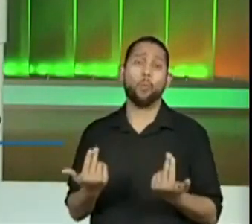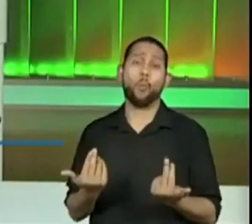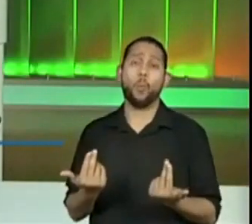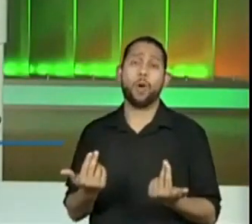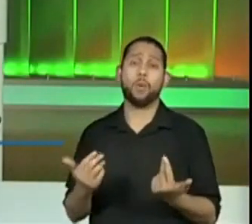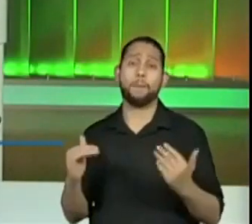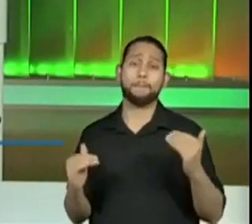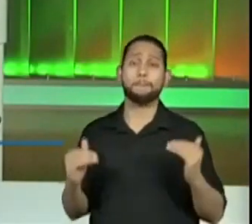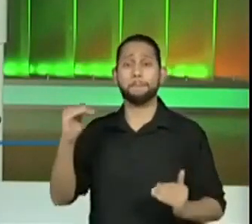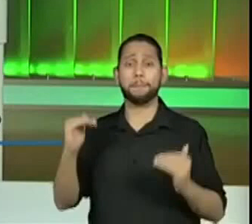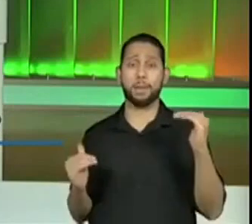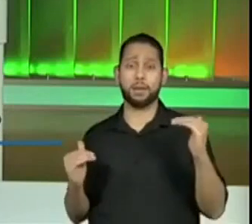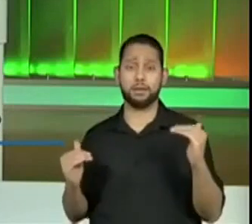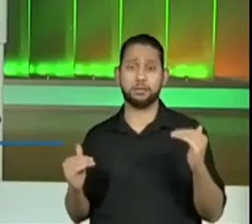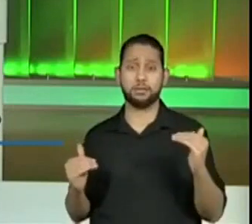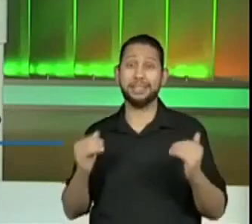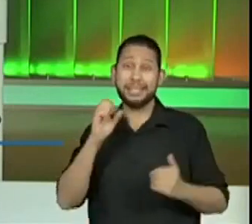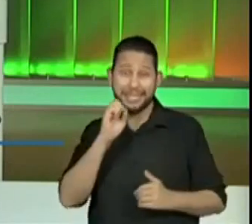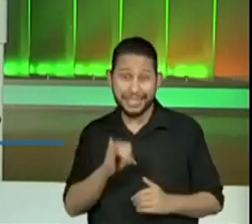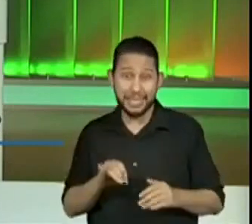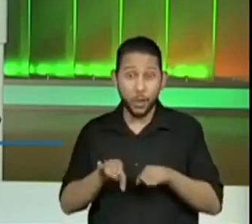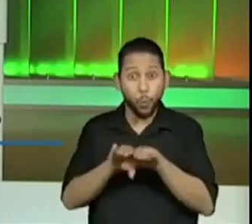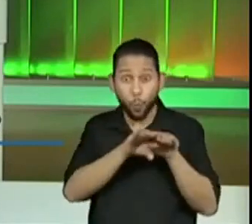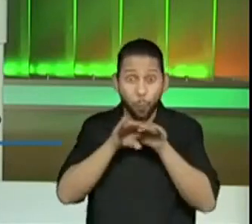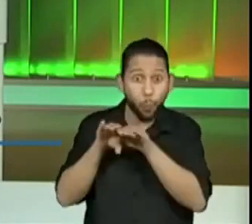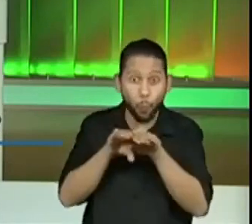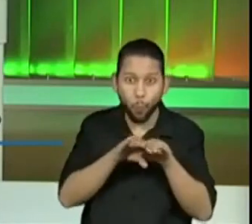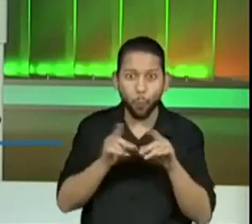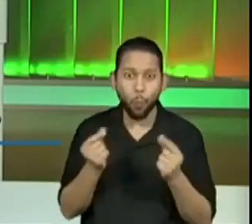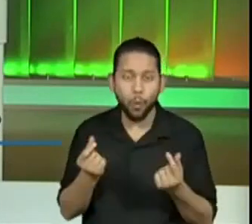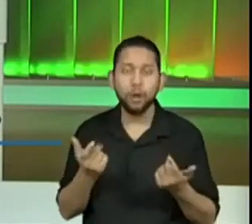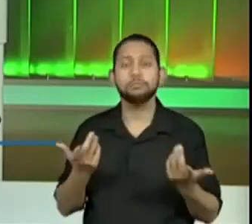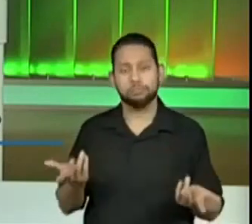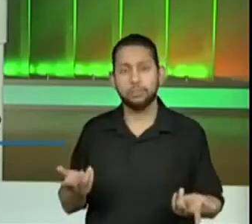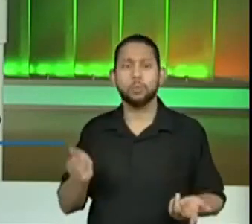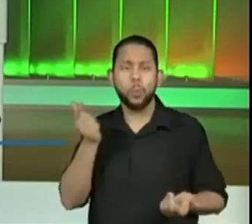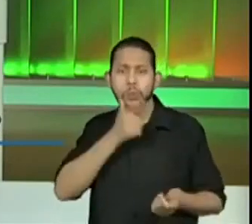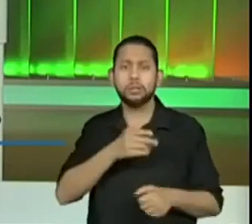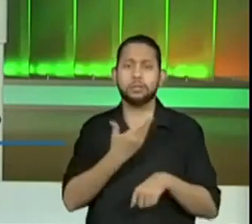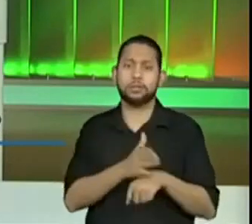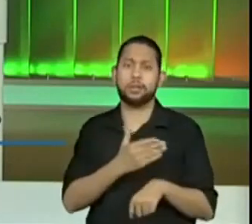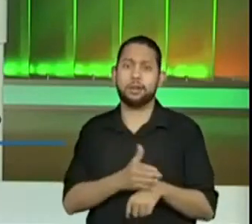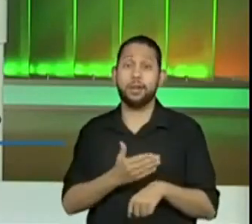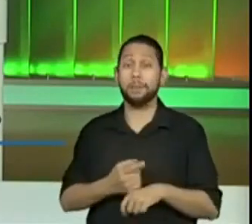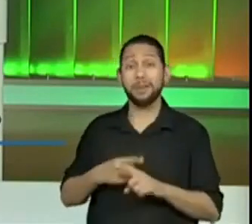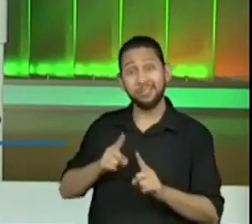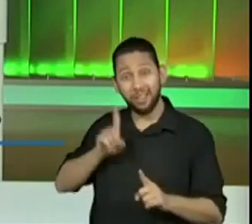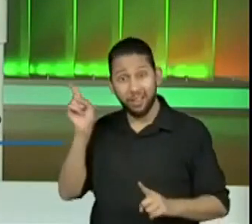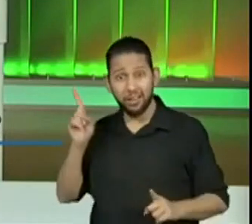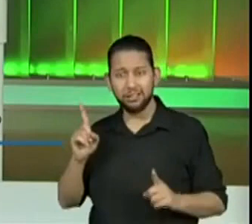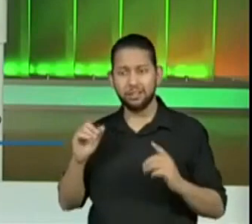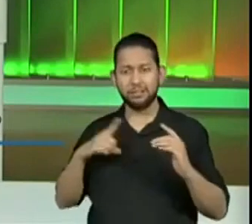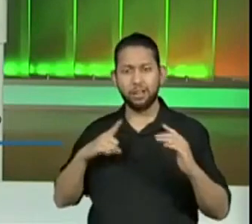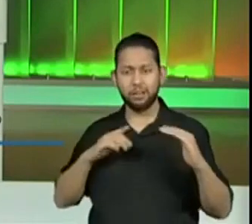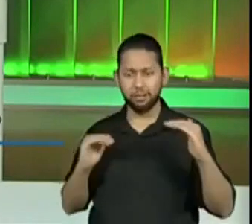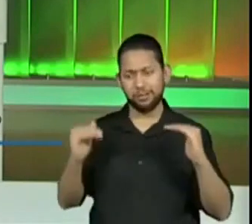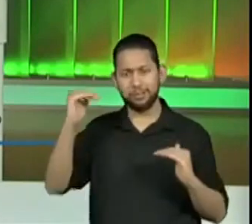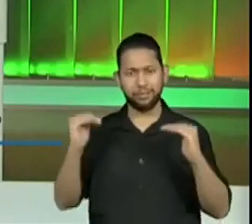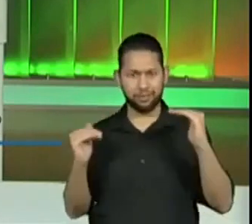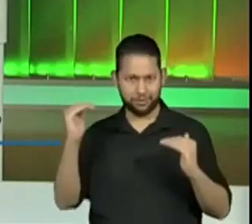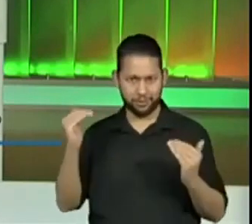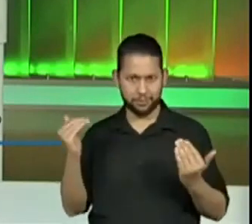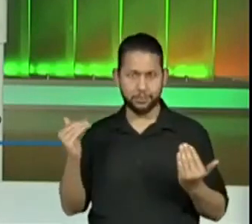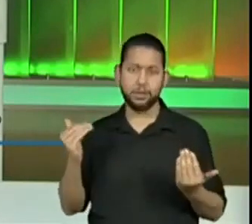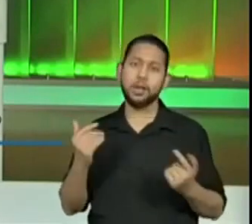essa partilha desigual, onde as partes não ganham o mesmo valor, ela é realmente um pouco mais difícil de entender. E talvez, através